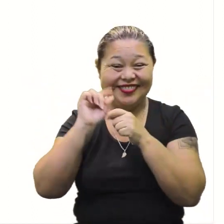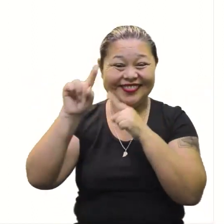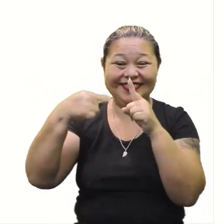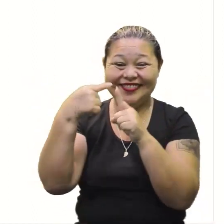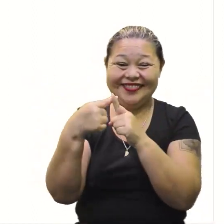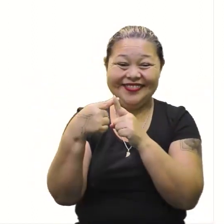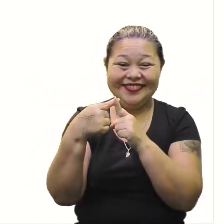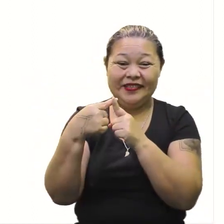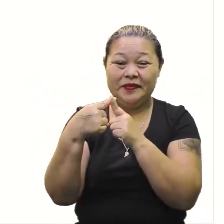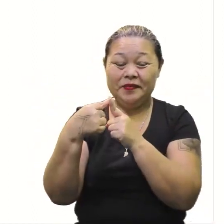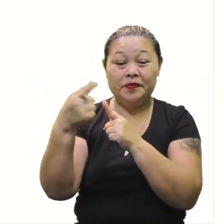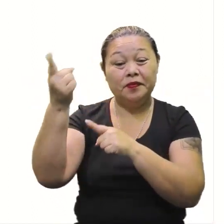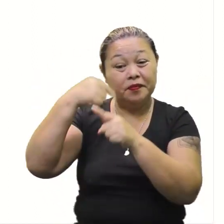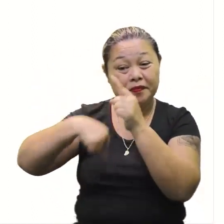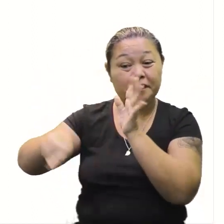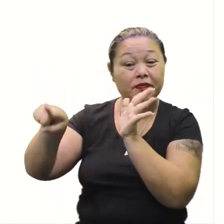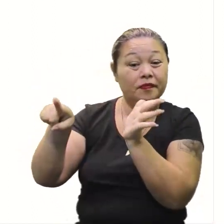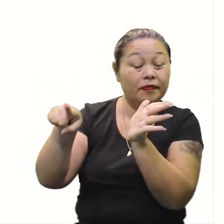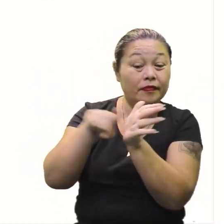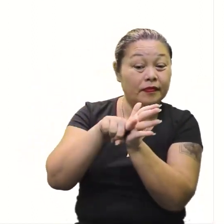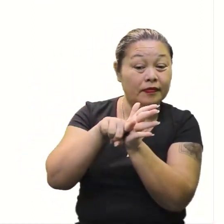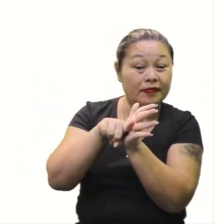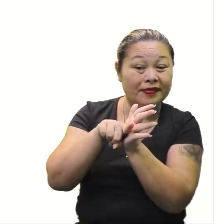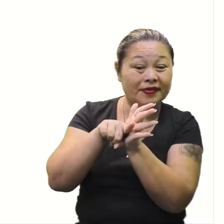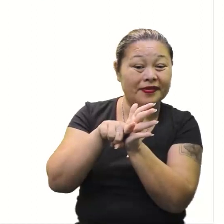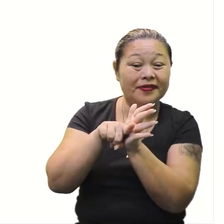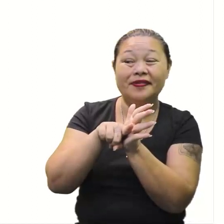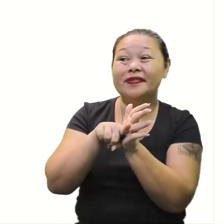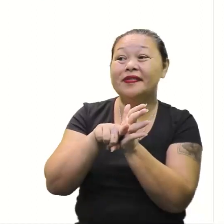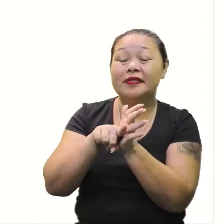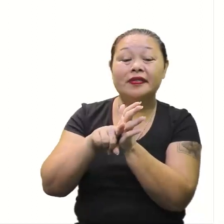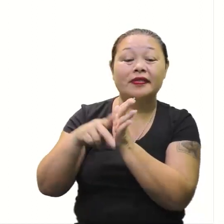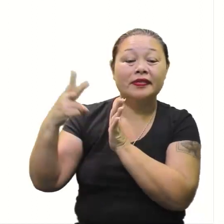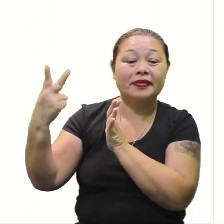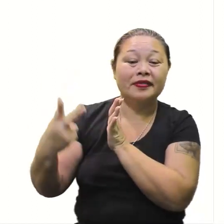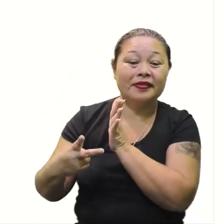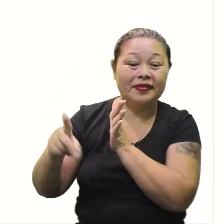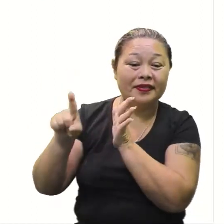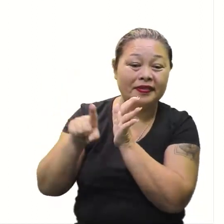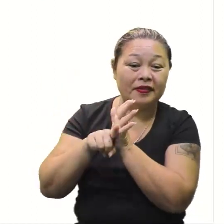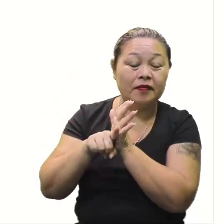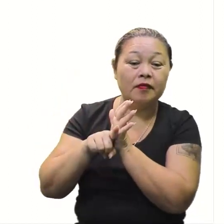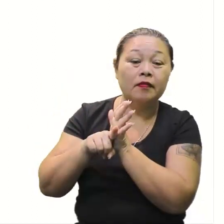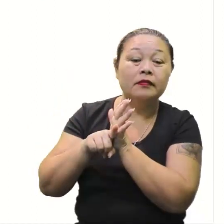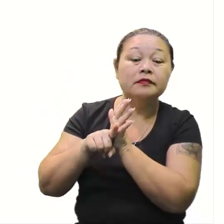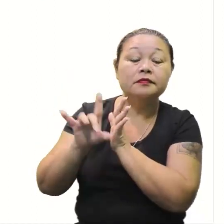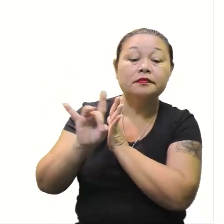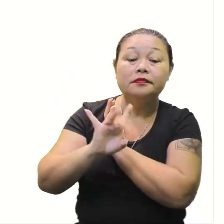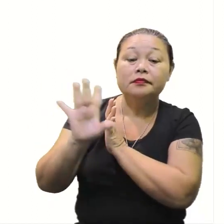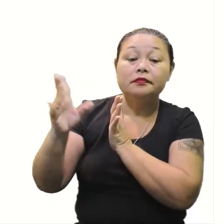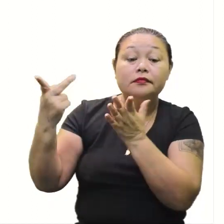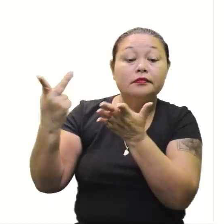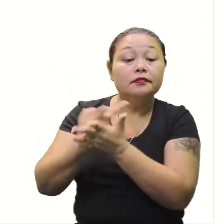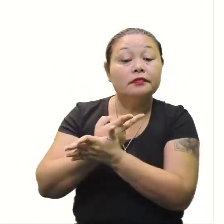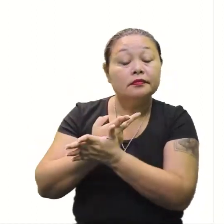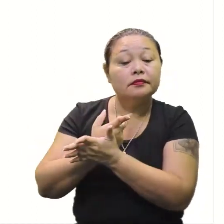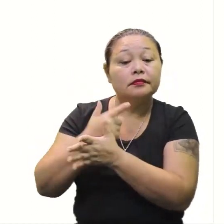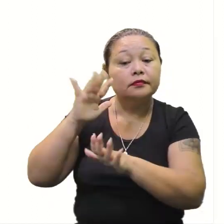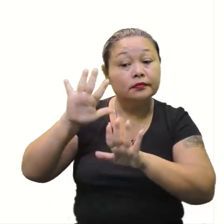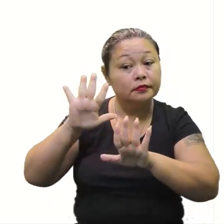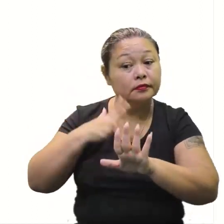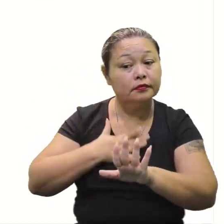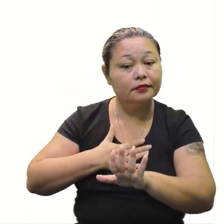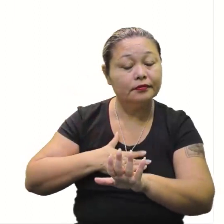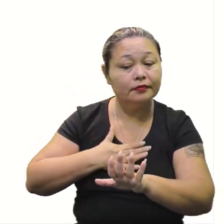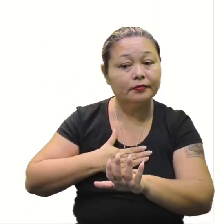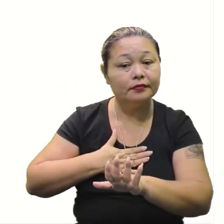positivo e outro com sinal negativo. Negativo. Vamos lá. Só que o acontece? Muita calma